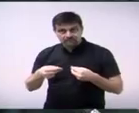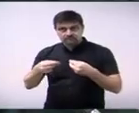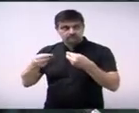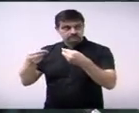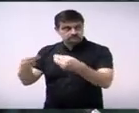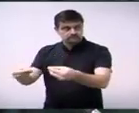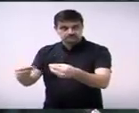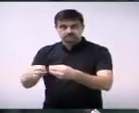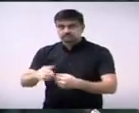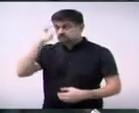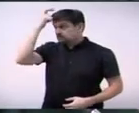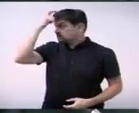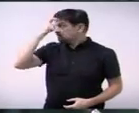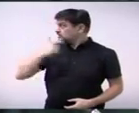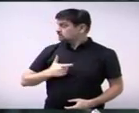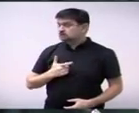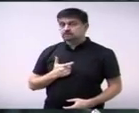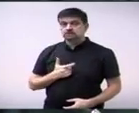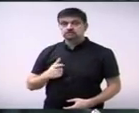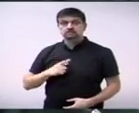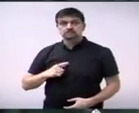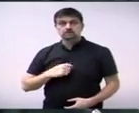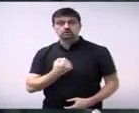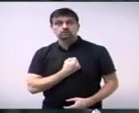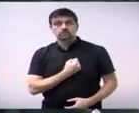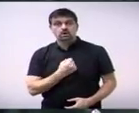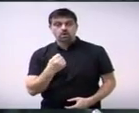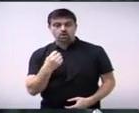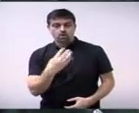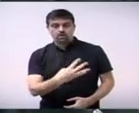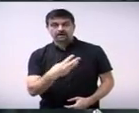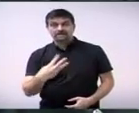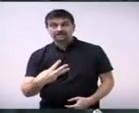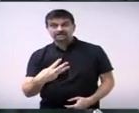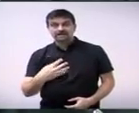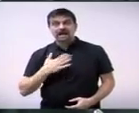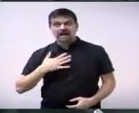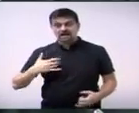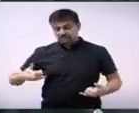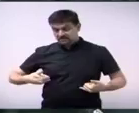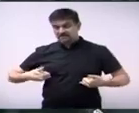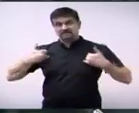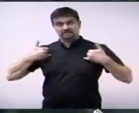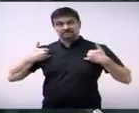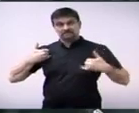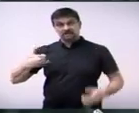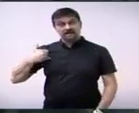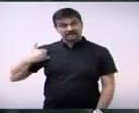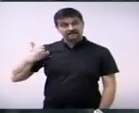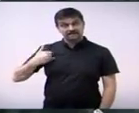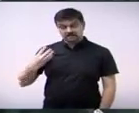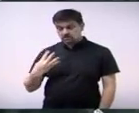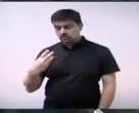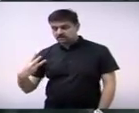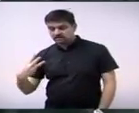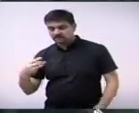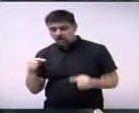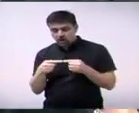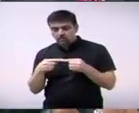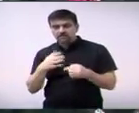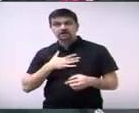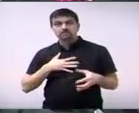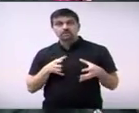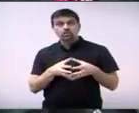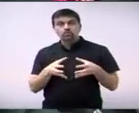conseguir ganhar um presente 43 é o que eu completo amanhã então partido verde 43 convido